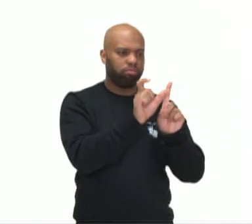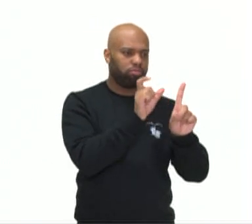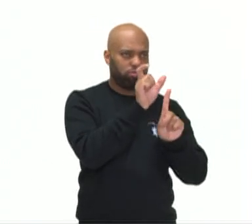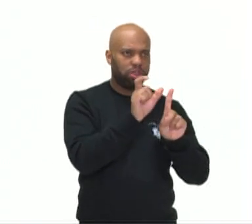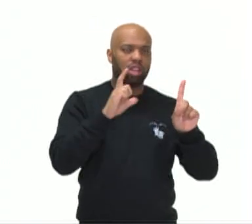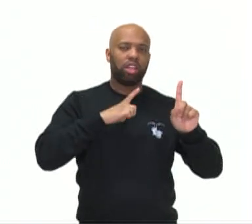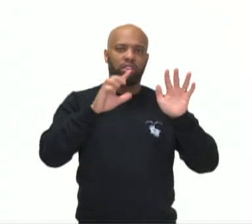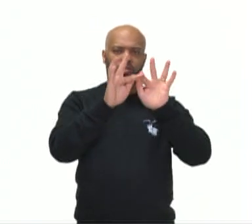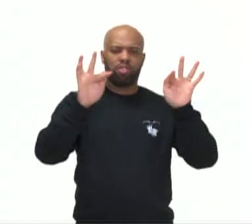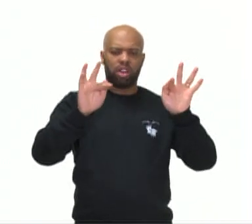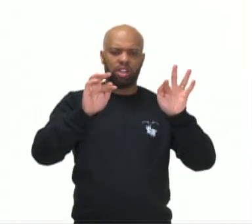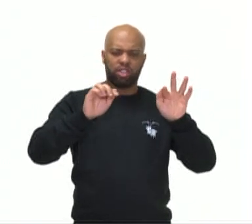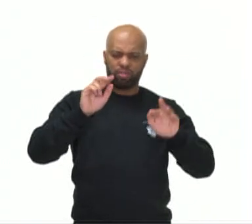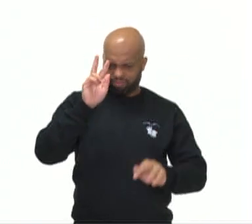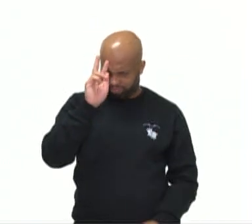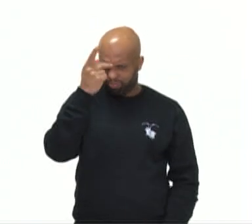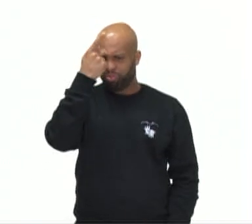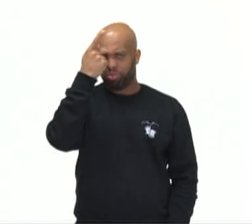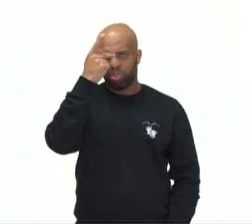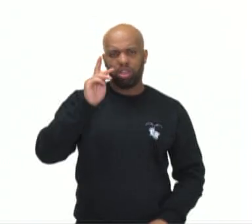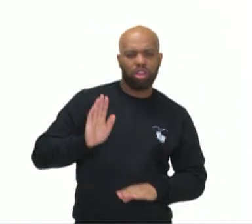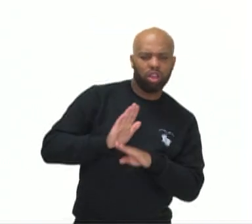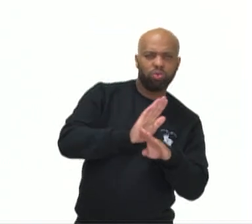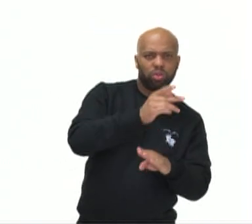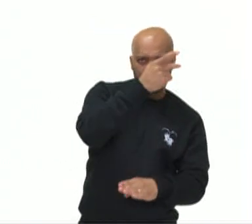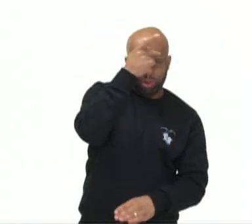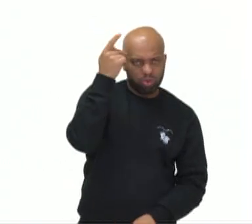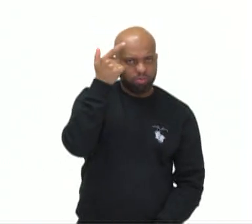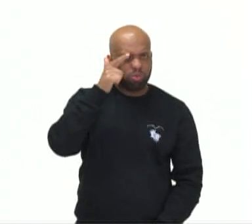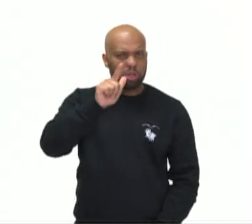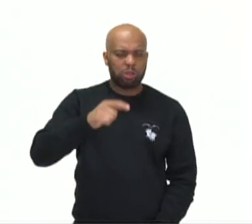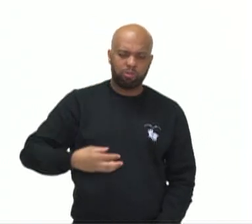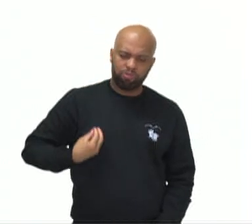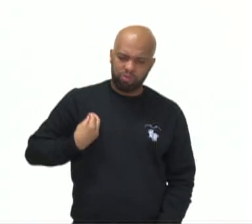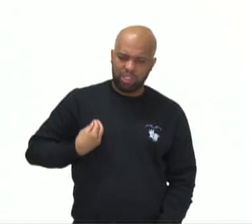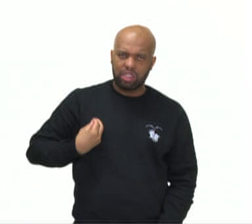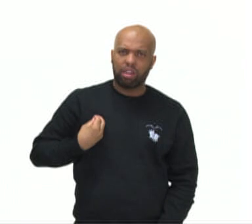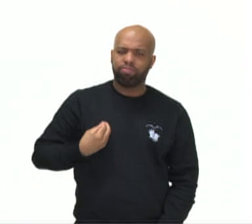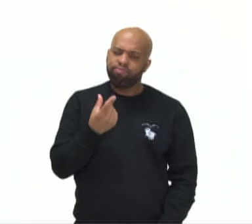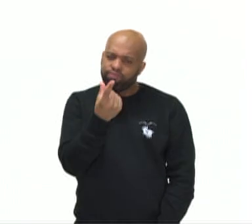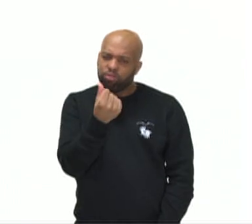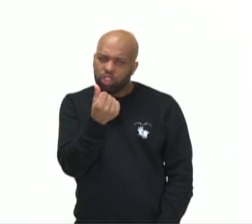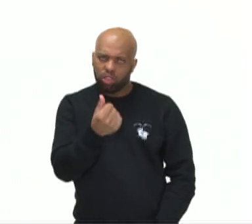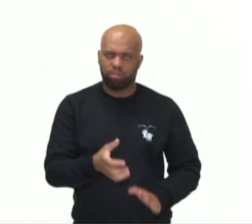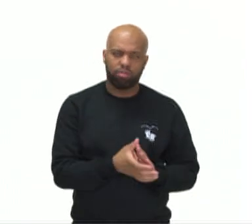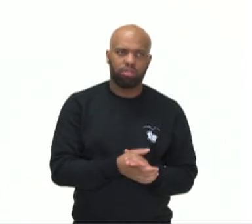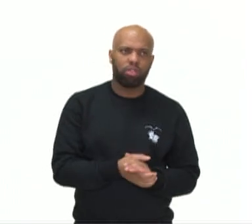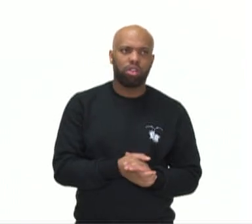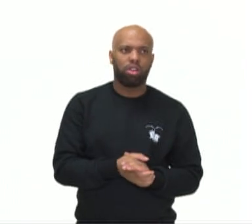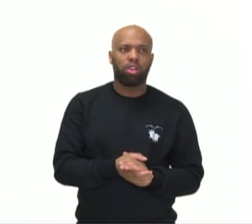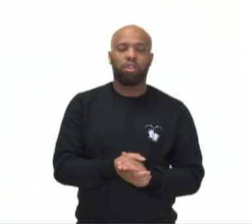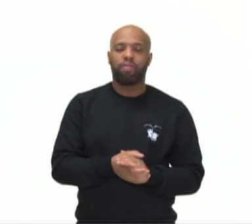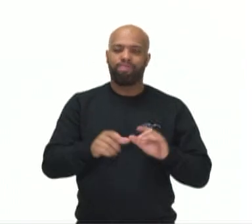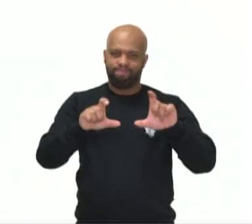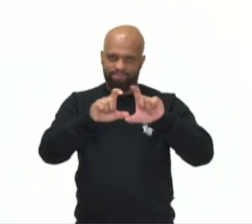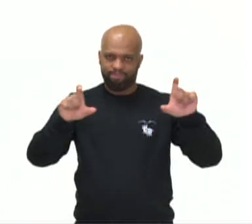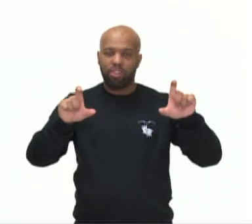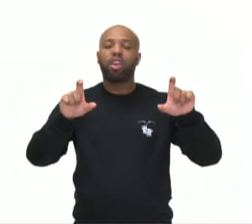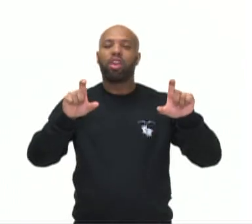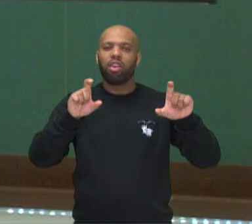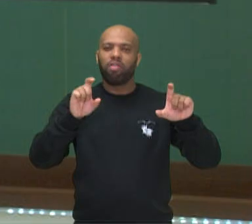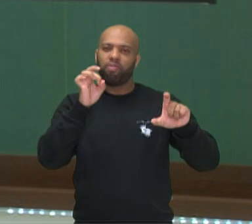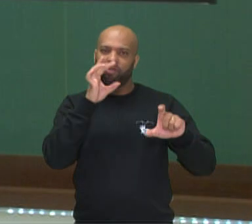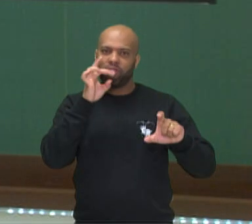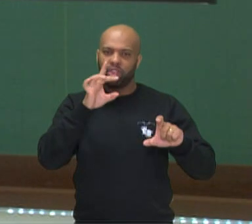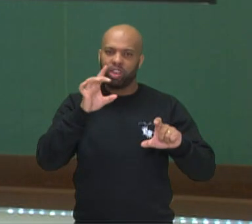atitude e ajude muita gente a ganhar a vida. Em verde, nós temos ali, separe o lixo e acerte